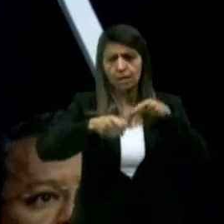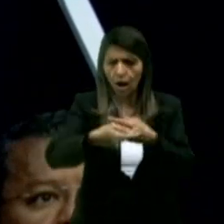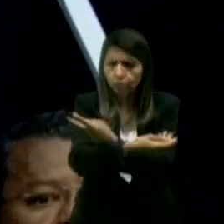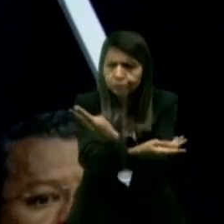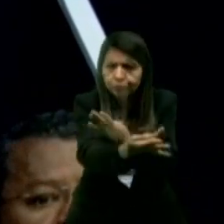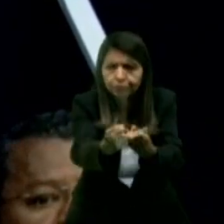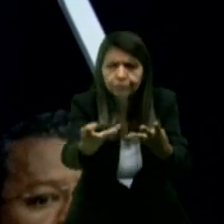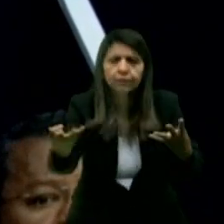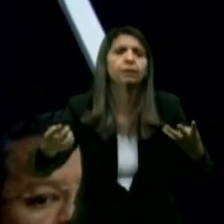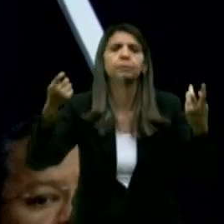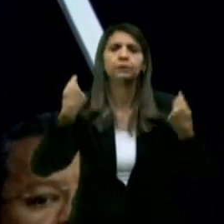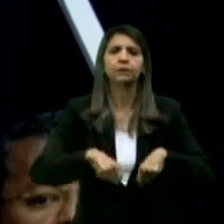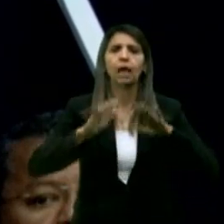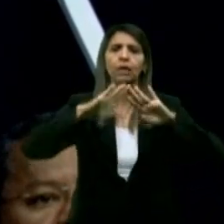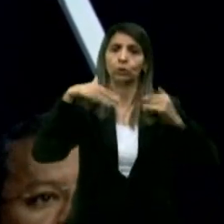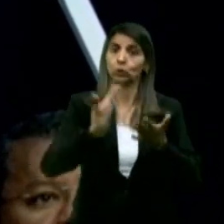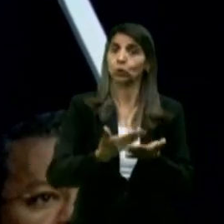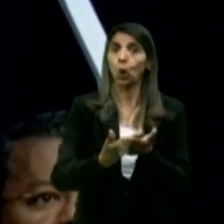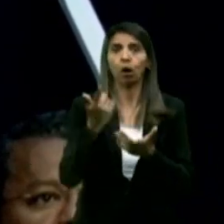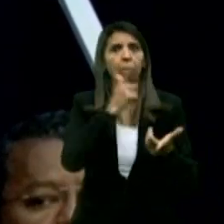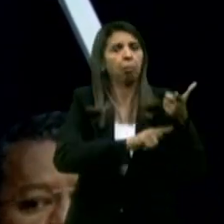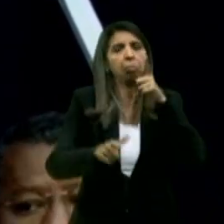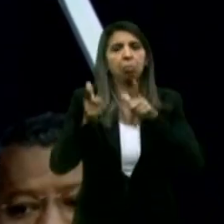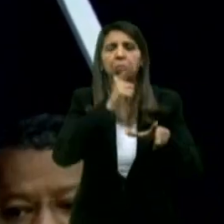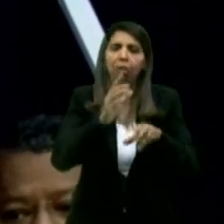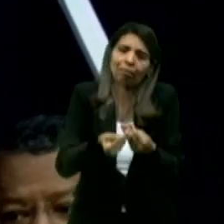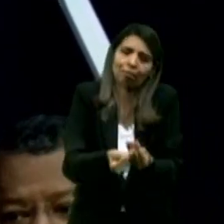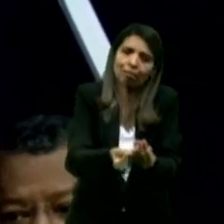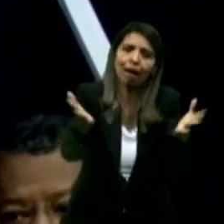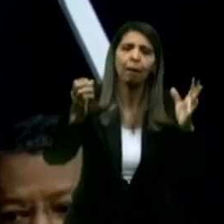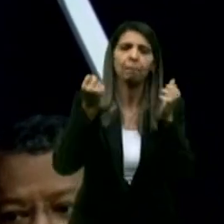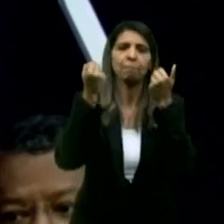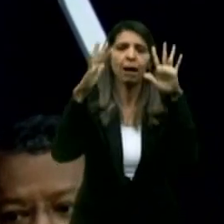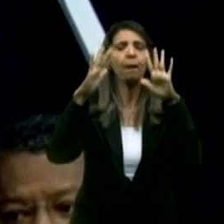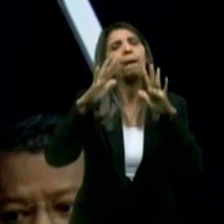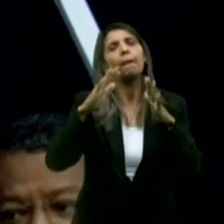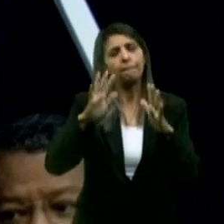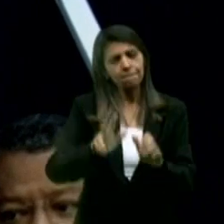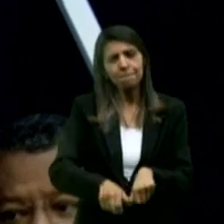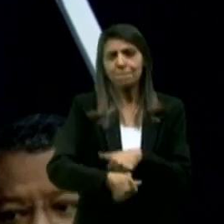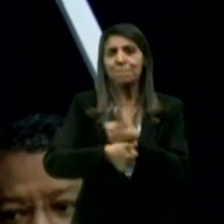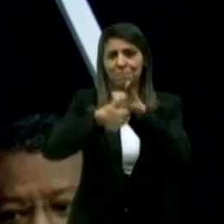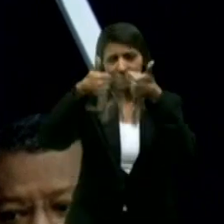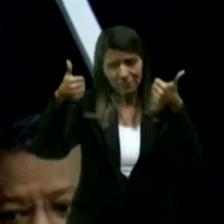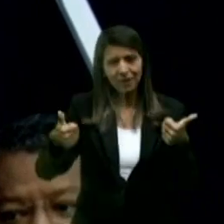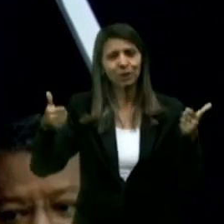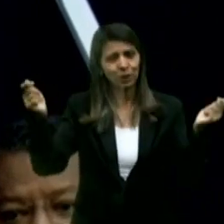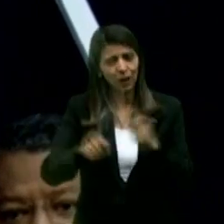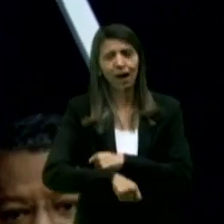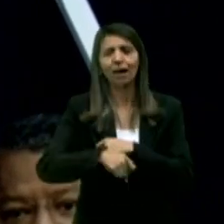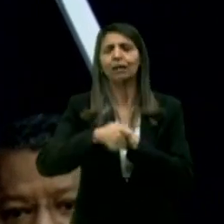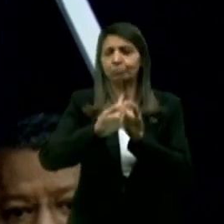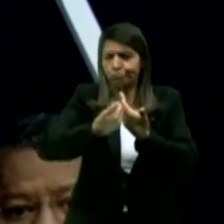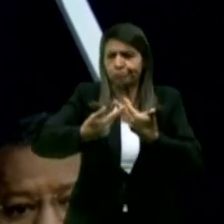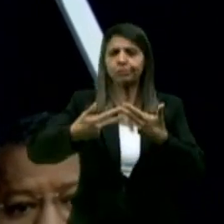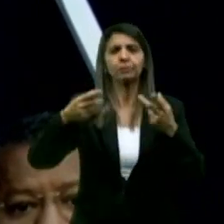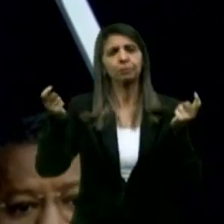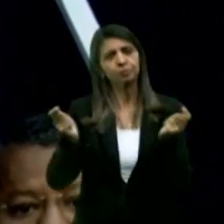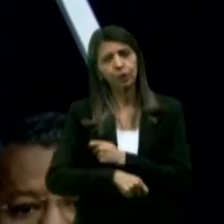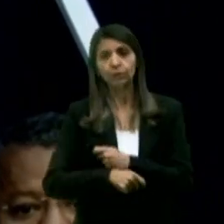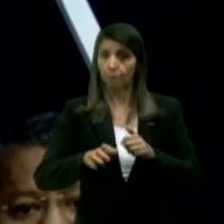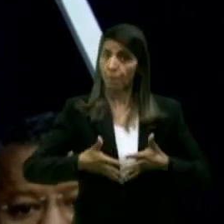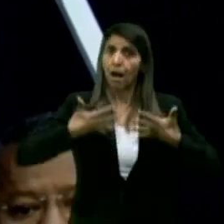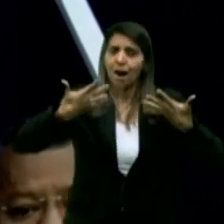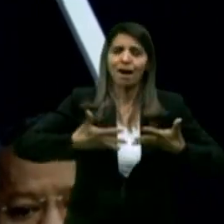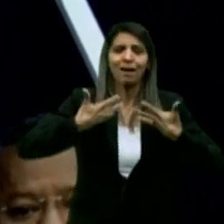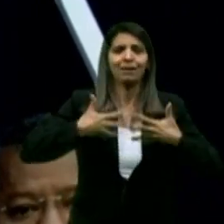premiando as escolas que estão entregando resultado, ajudando as que não estão. Eu fico muito estimulado em poder imaginar que a gente vai fazer